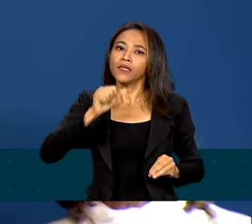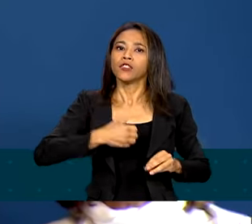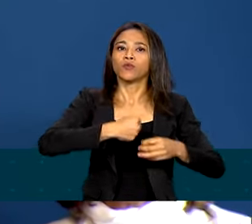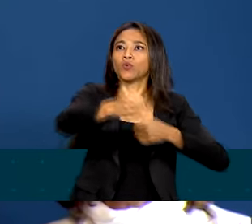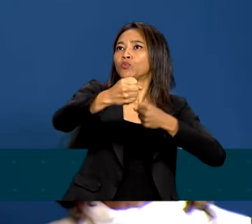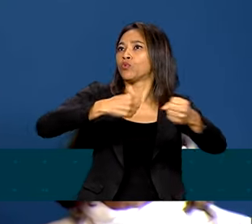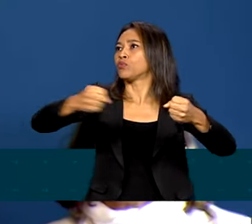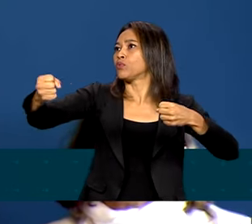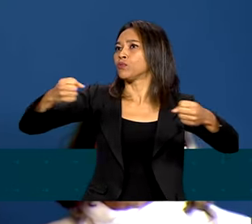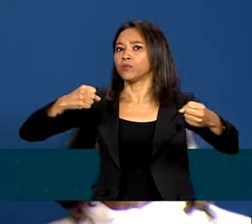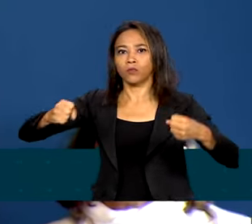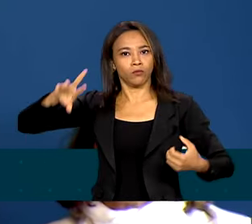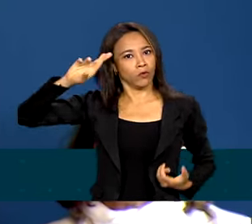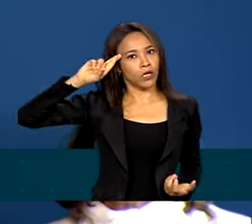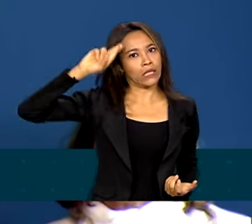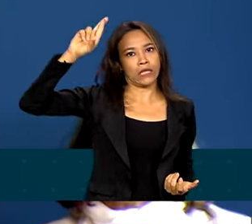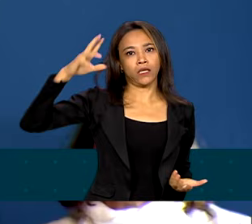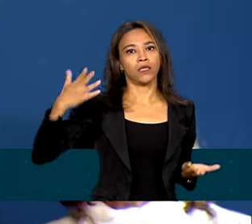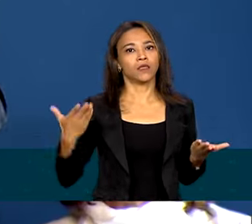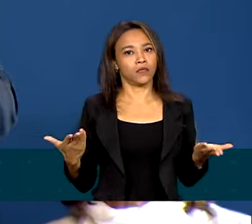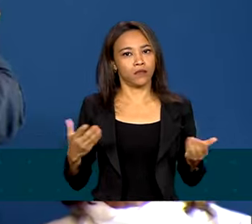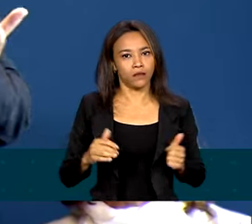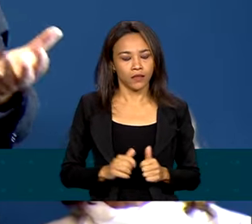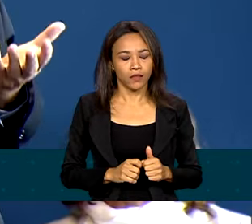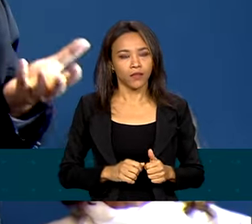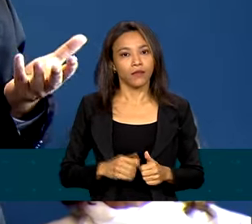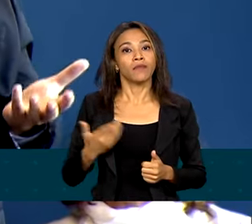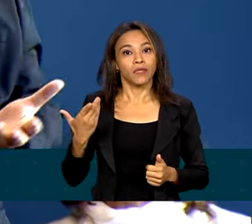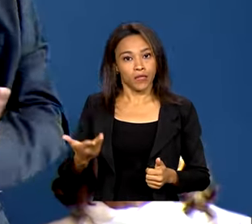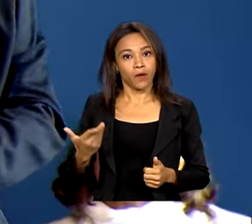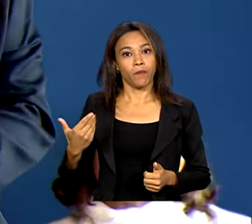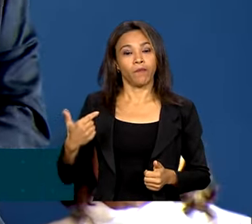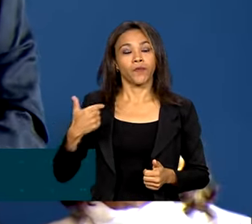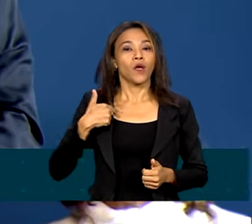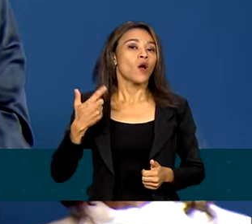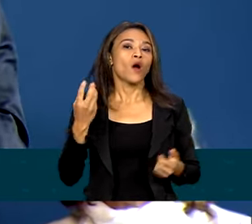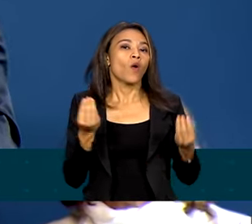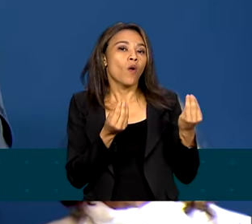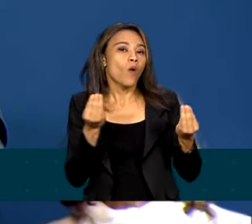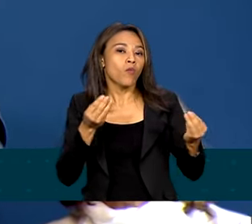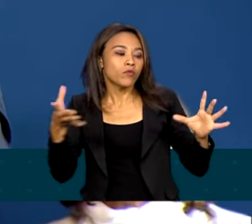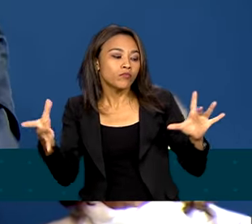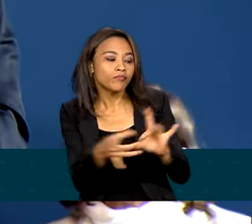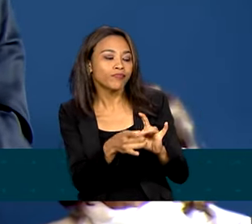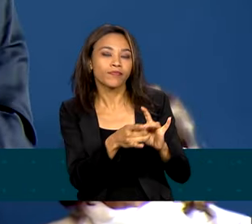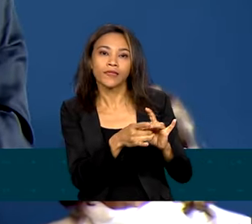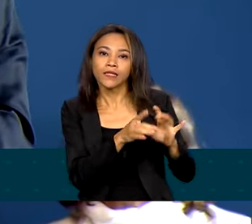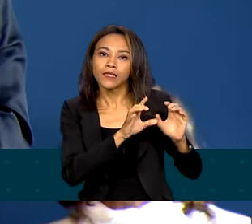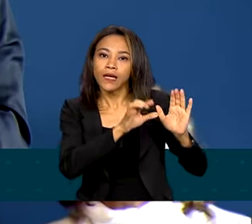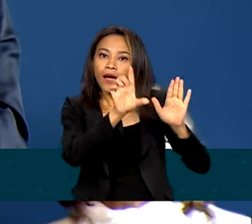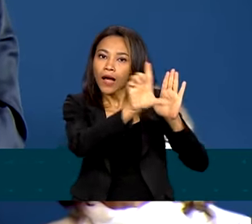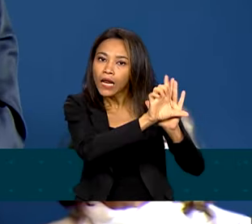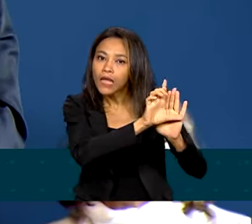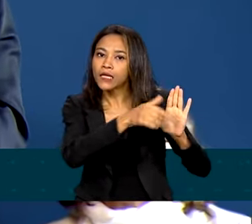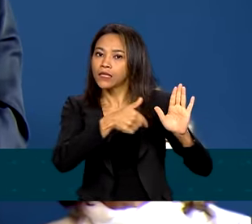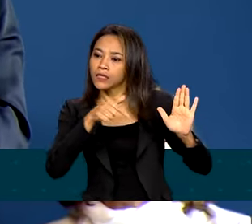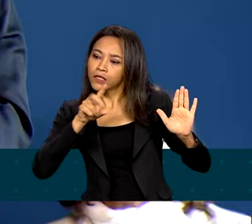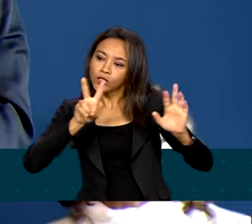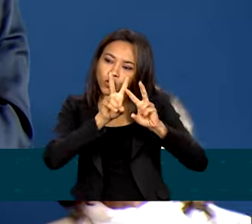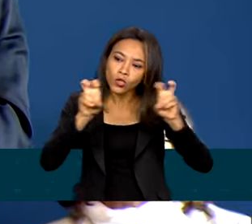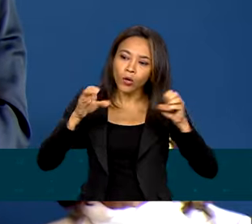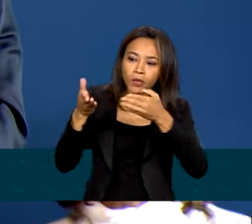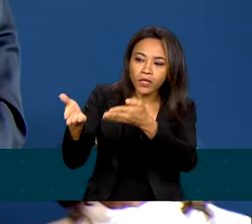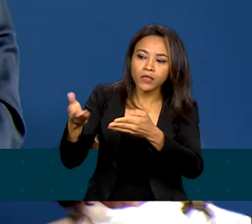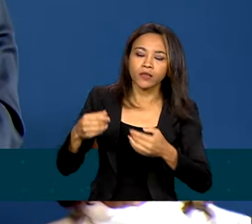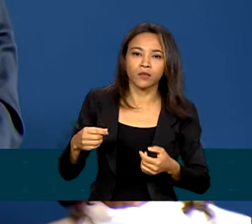das funções de liderança. Tradicionalmente, a resposta jurídica no Brasil a esses fenômenos é tratar como crimes